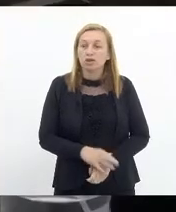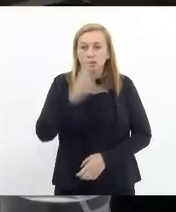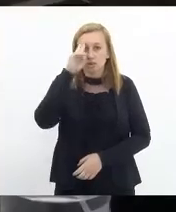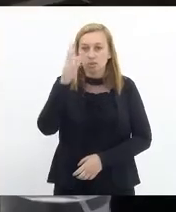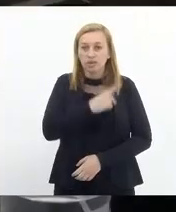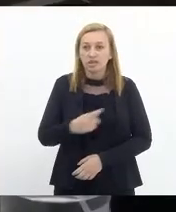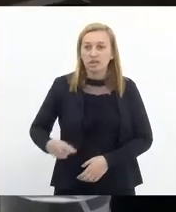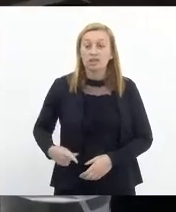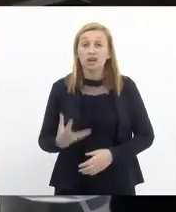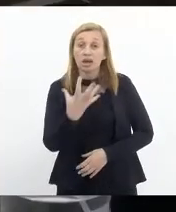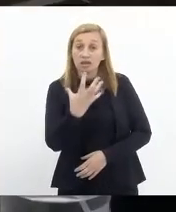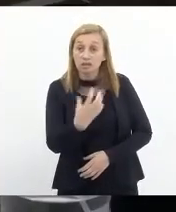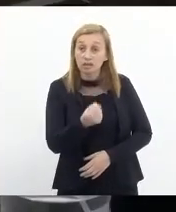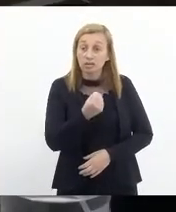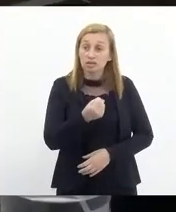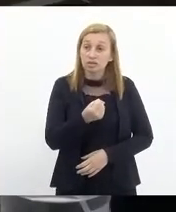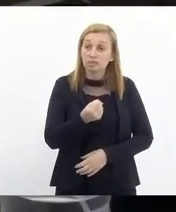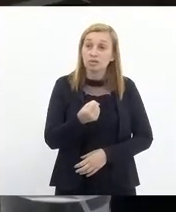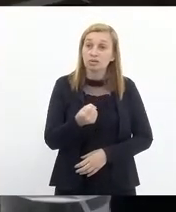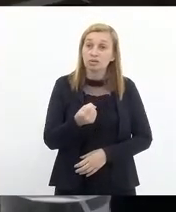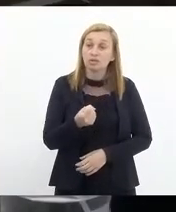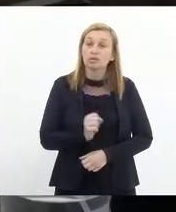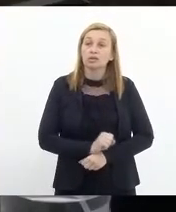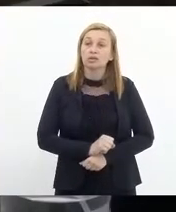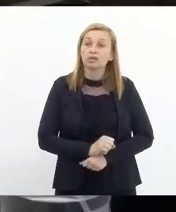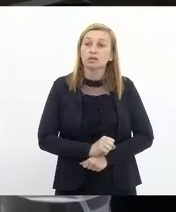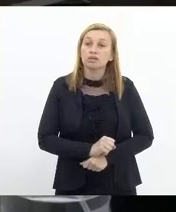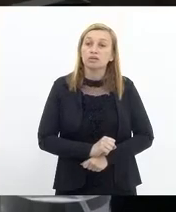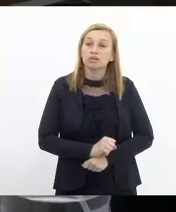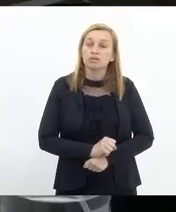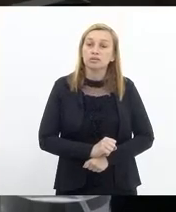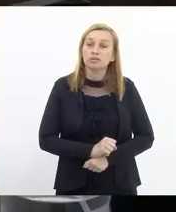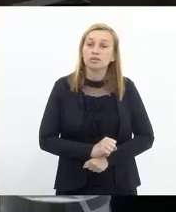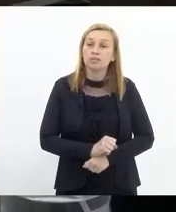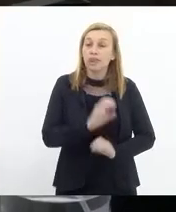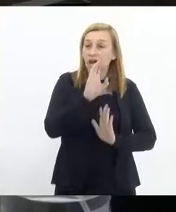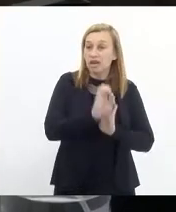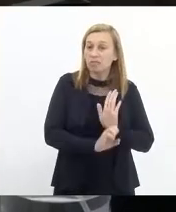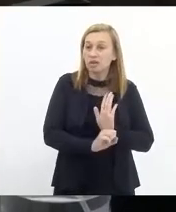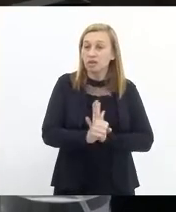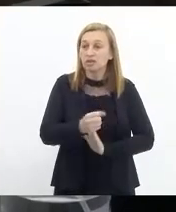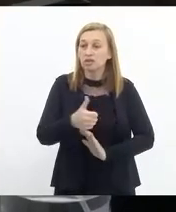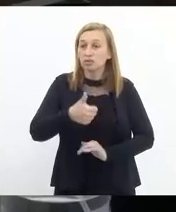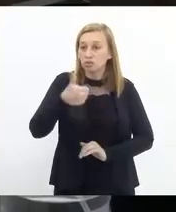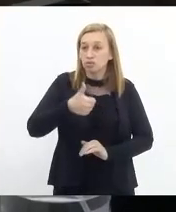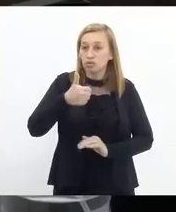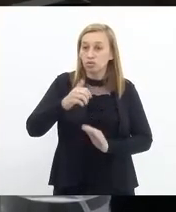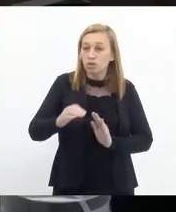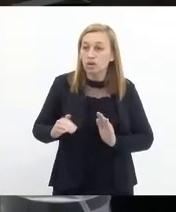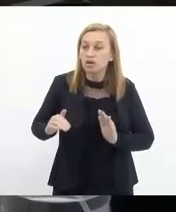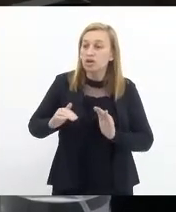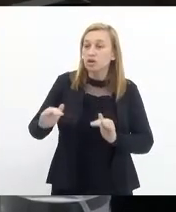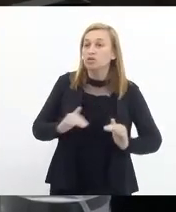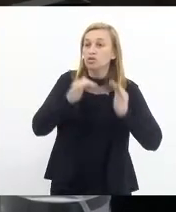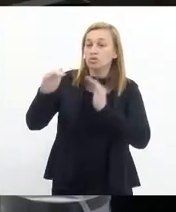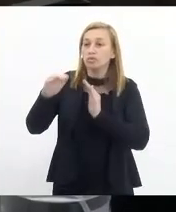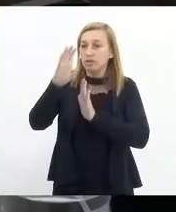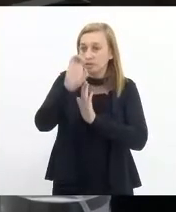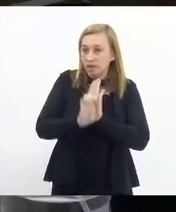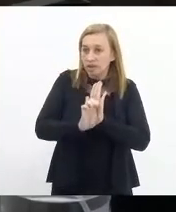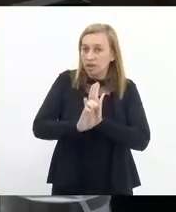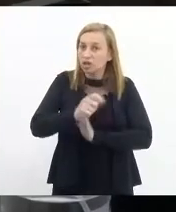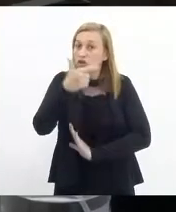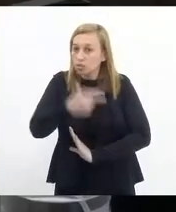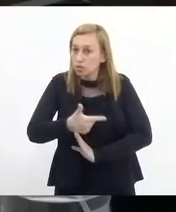Presidente, pareceria favorável a emenda 1 com sub-emenda, 2 e